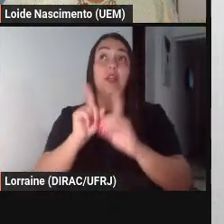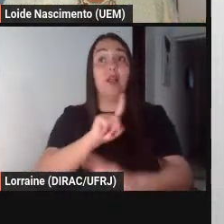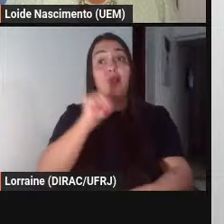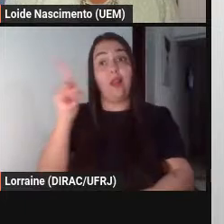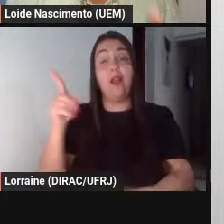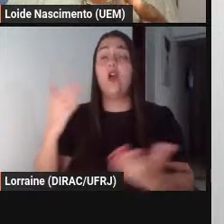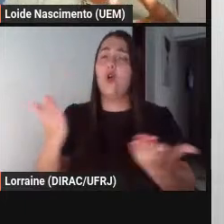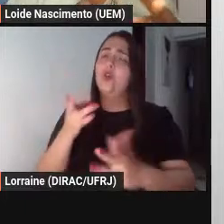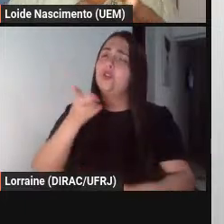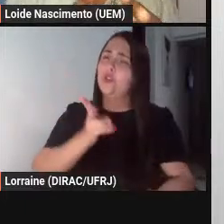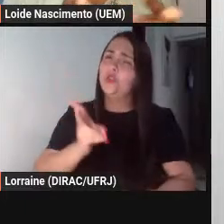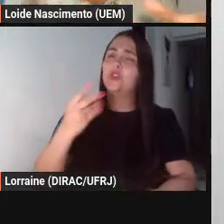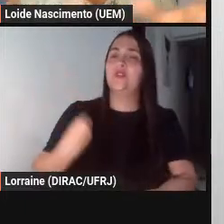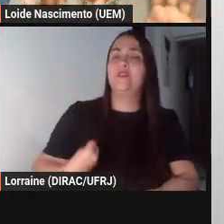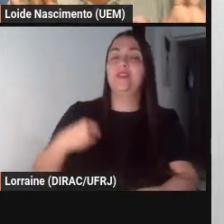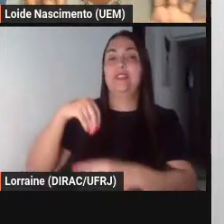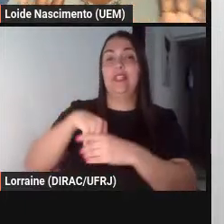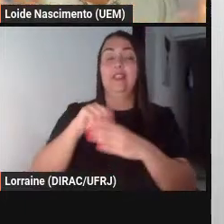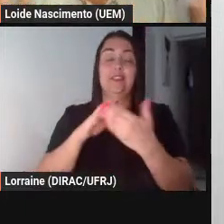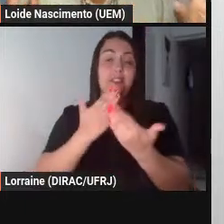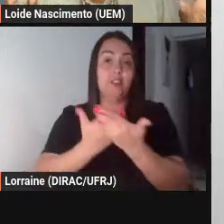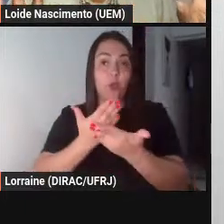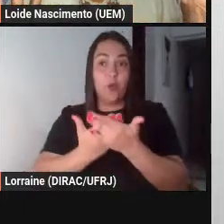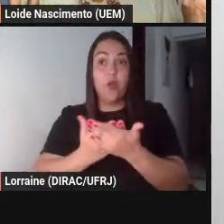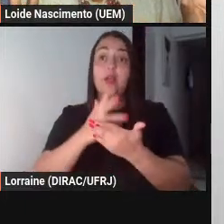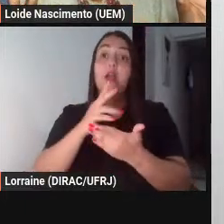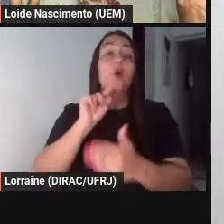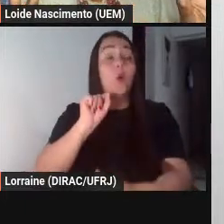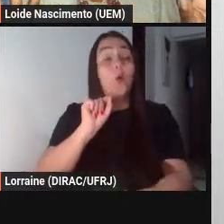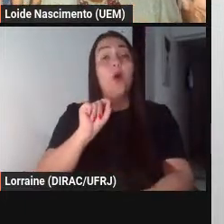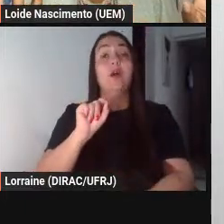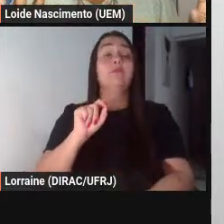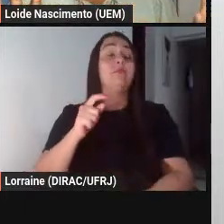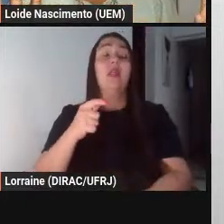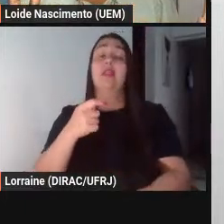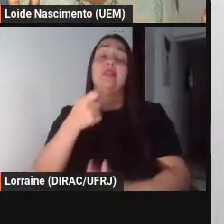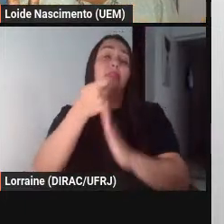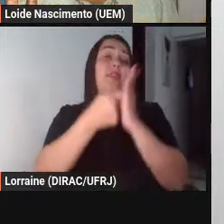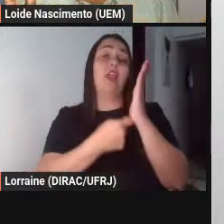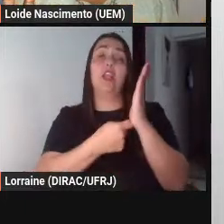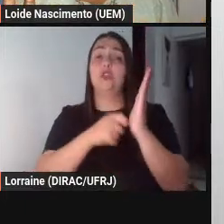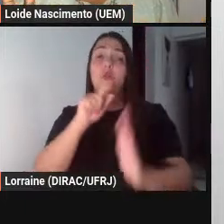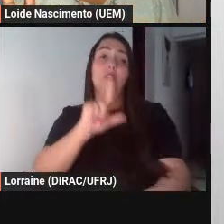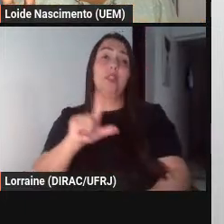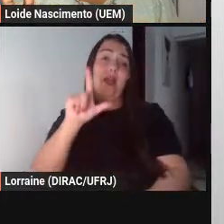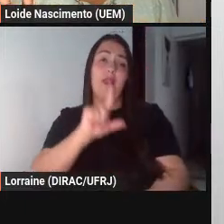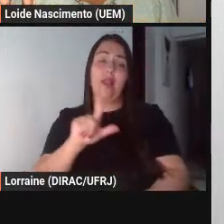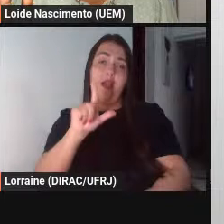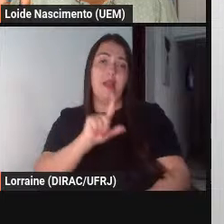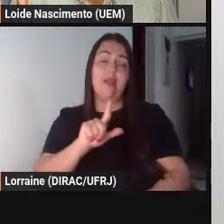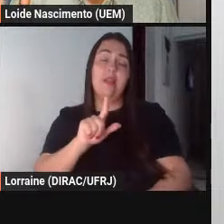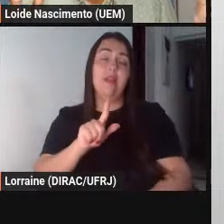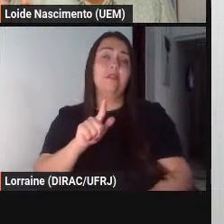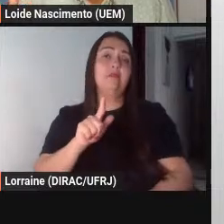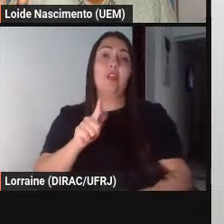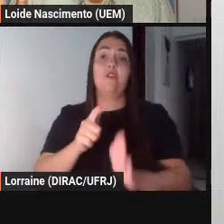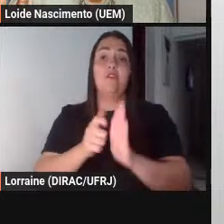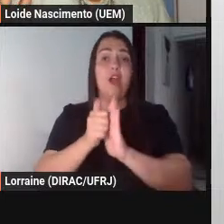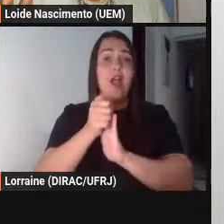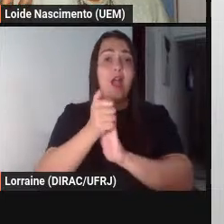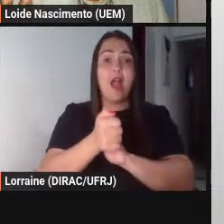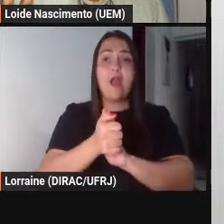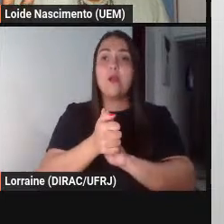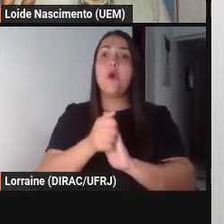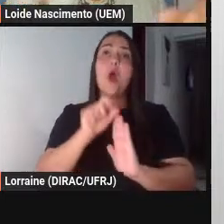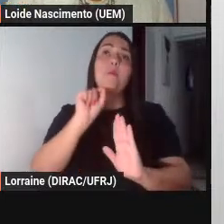presente na escola pessoal já como texto literário nós não queremos a fábula na escola hoje na sala de aula para dar lição